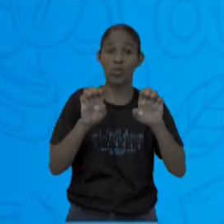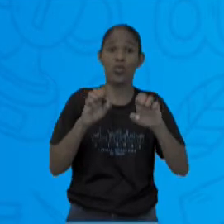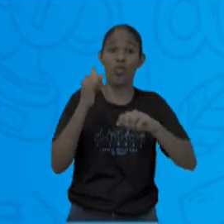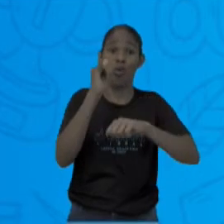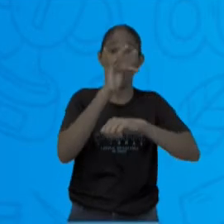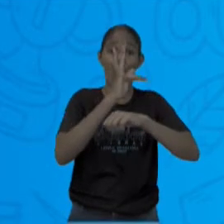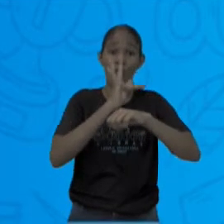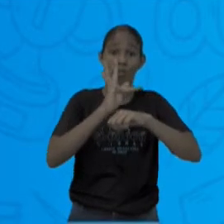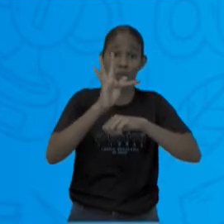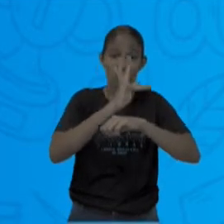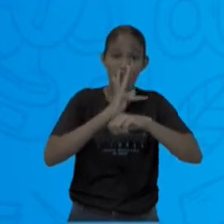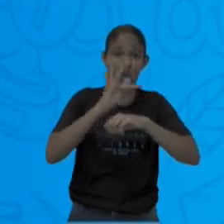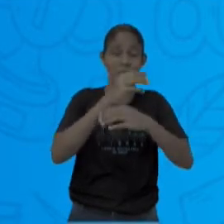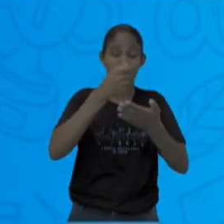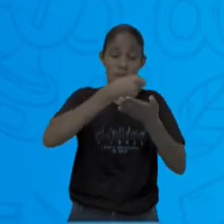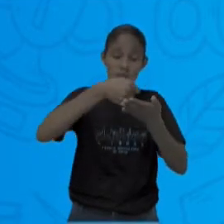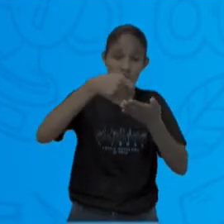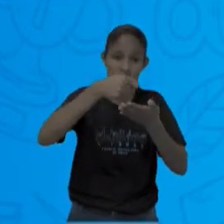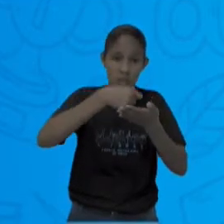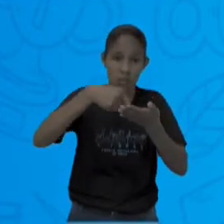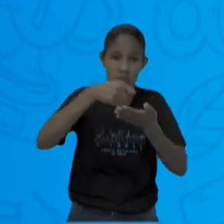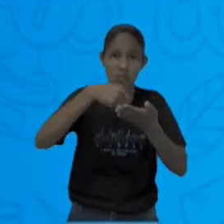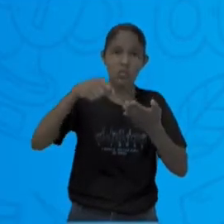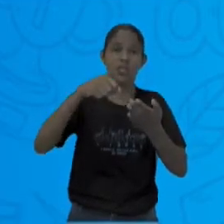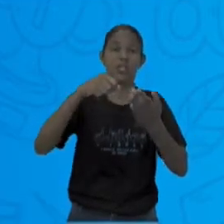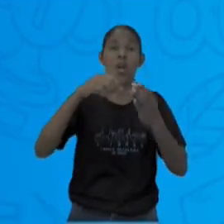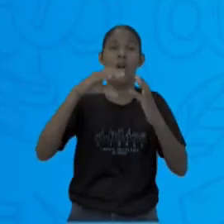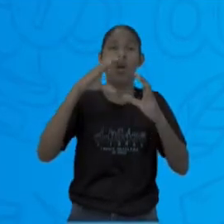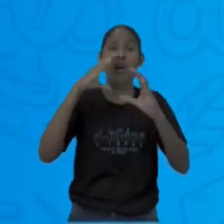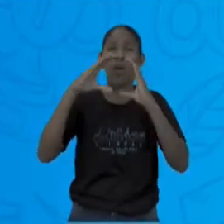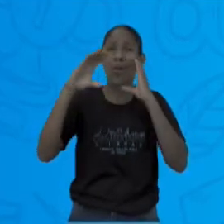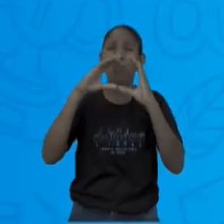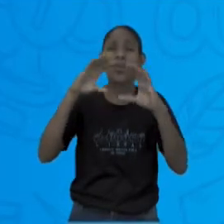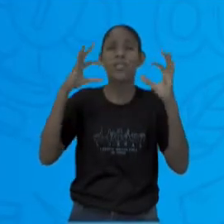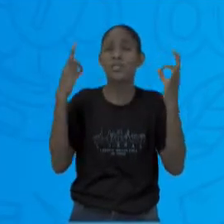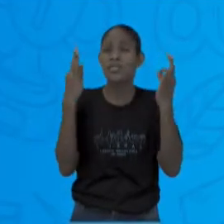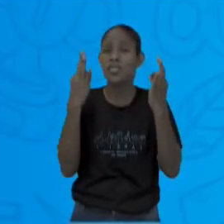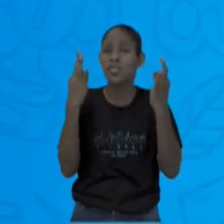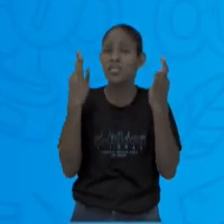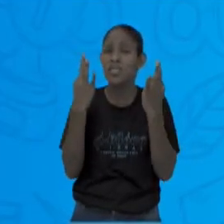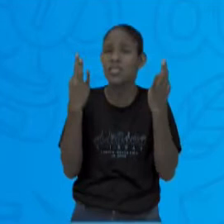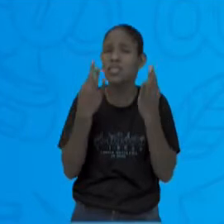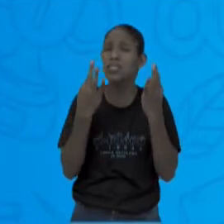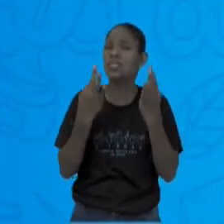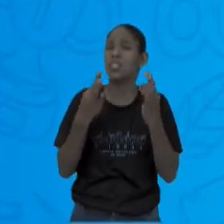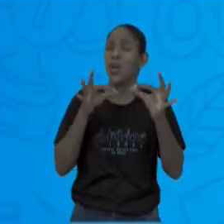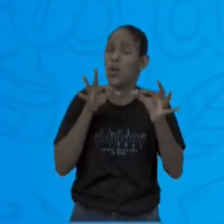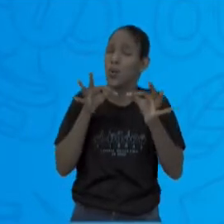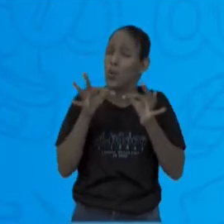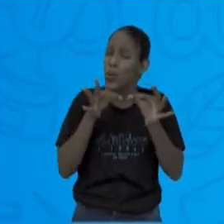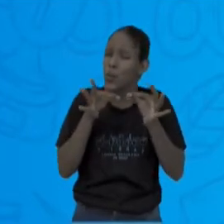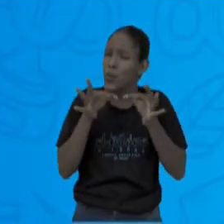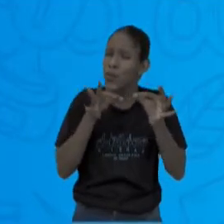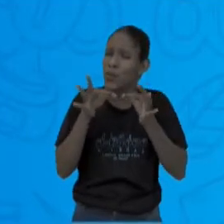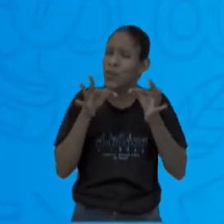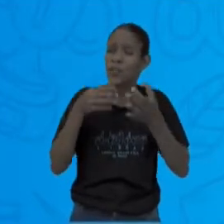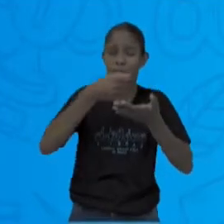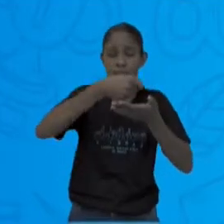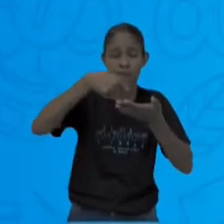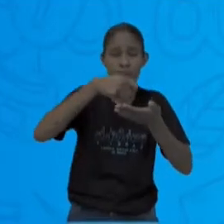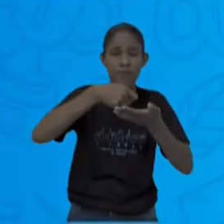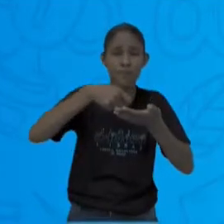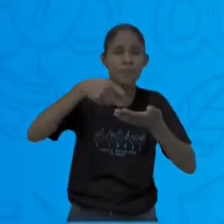escrita. É aquela comunicação mais certinha, aquela comunicação mais escrita,